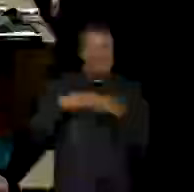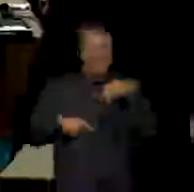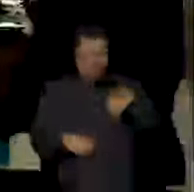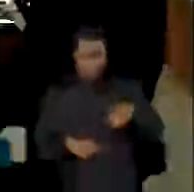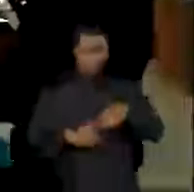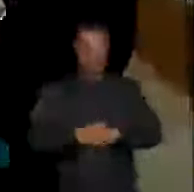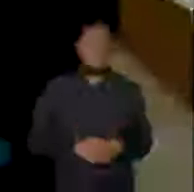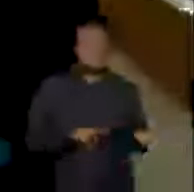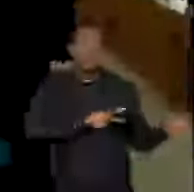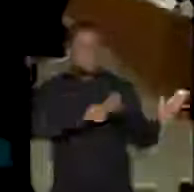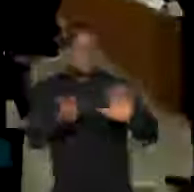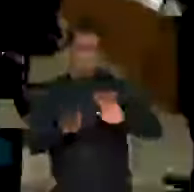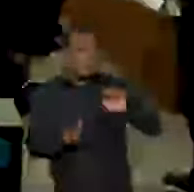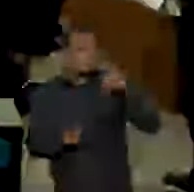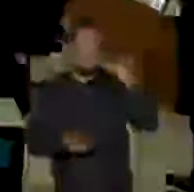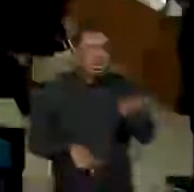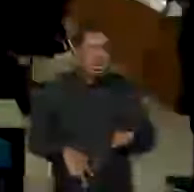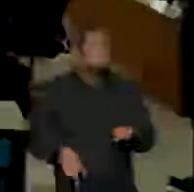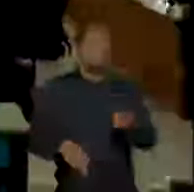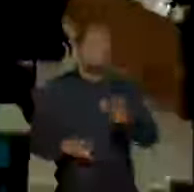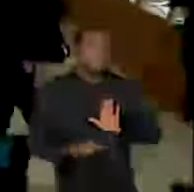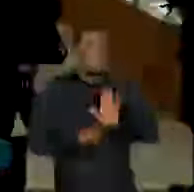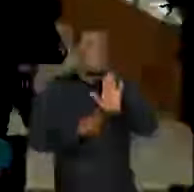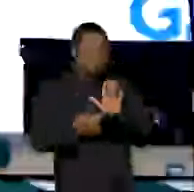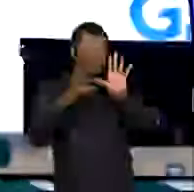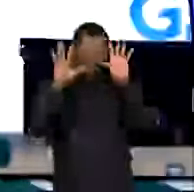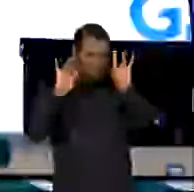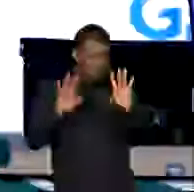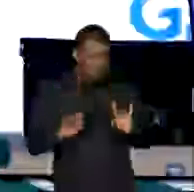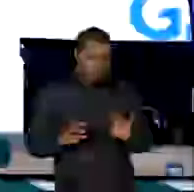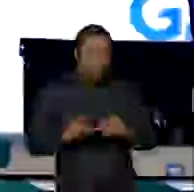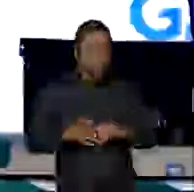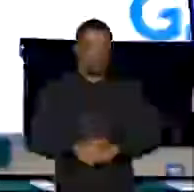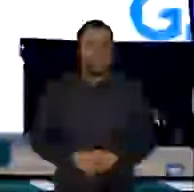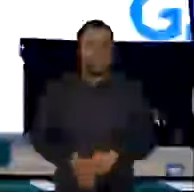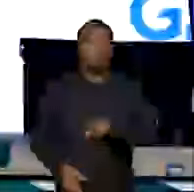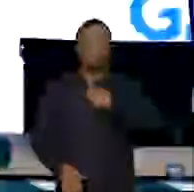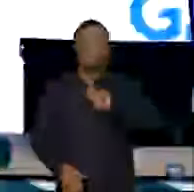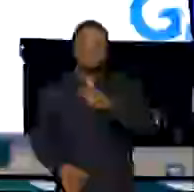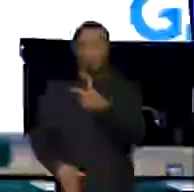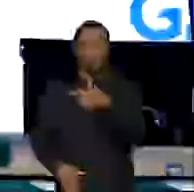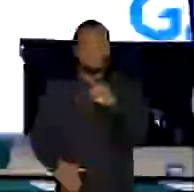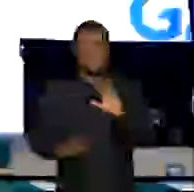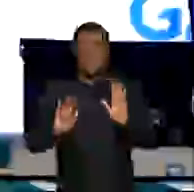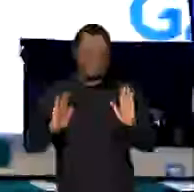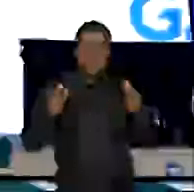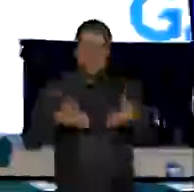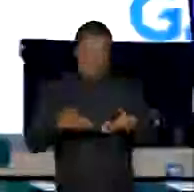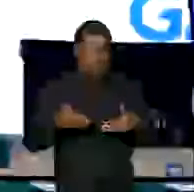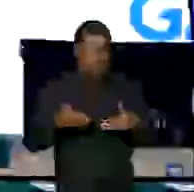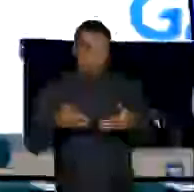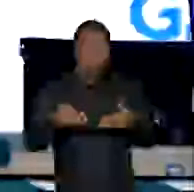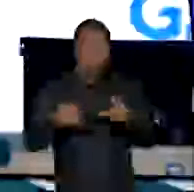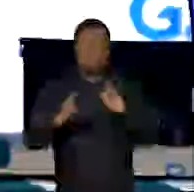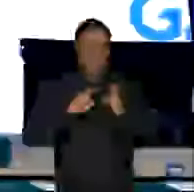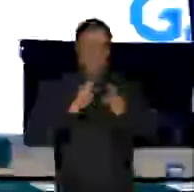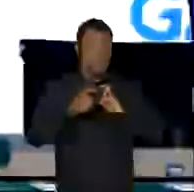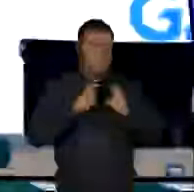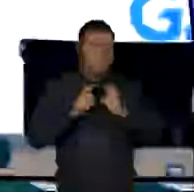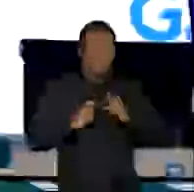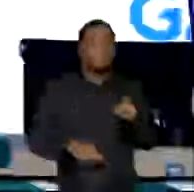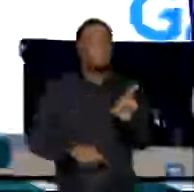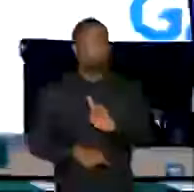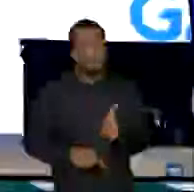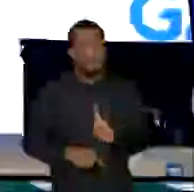próxima semana com um resumo dos debates. O G20 não é um foro executivo, mas muitas